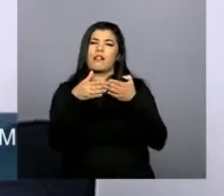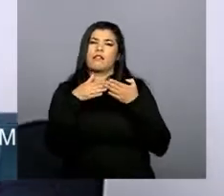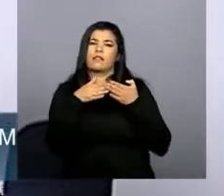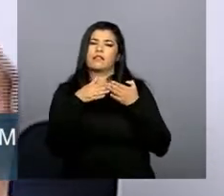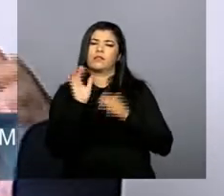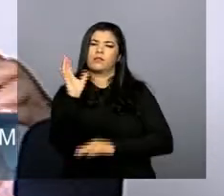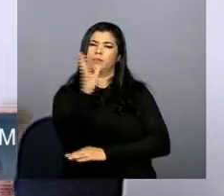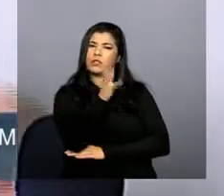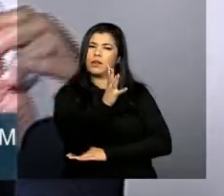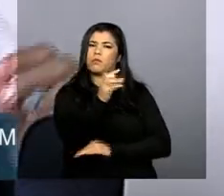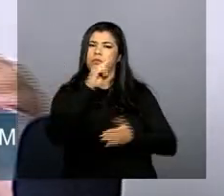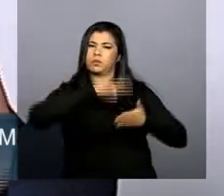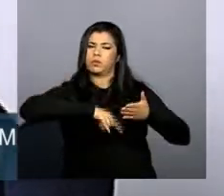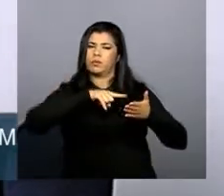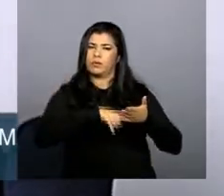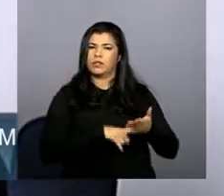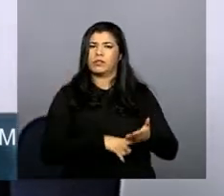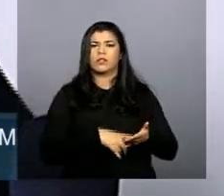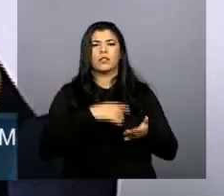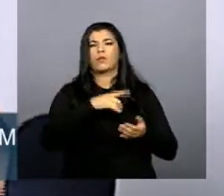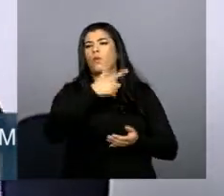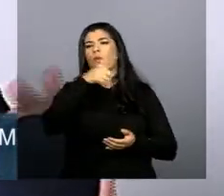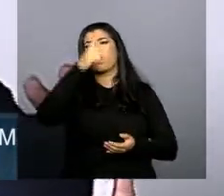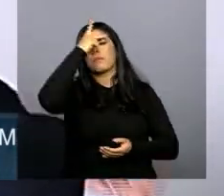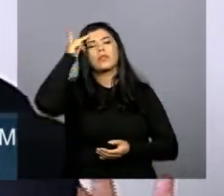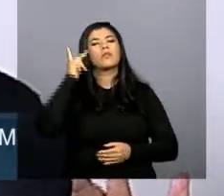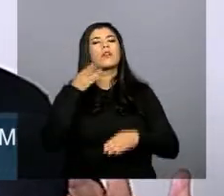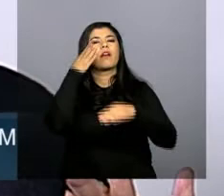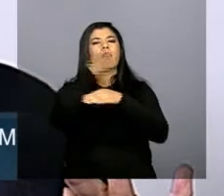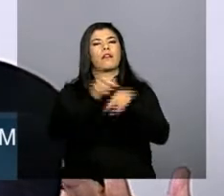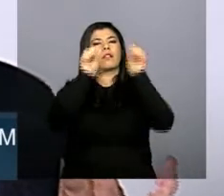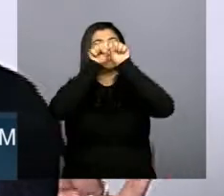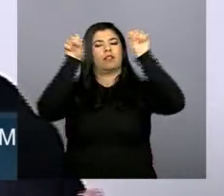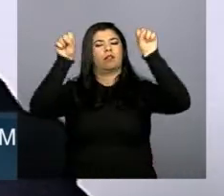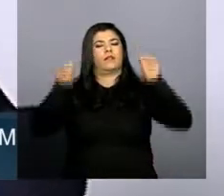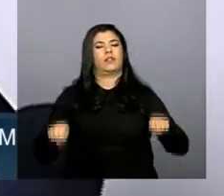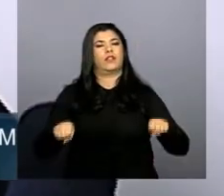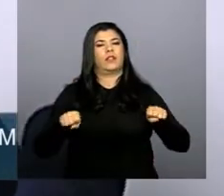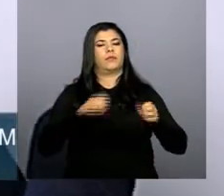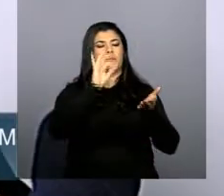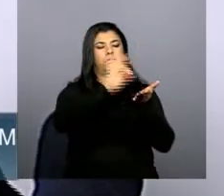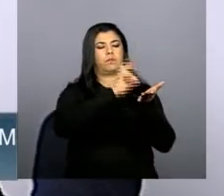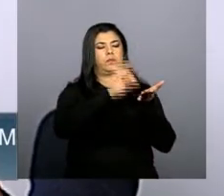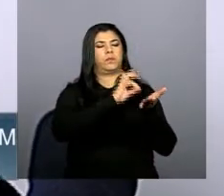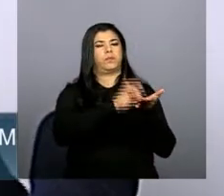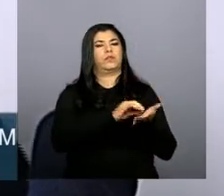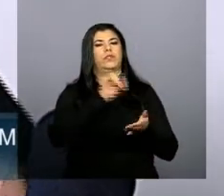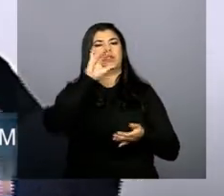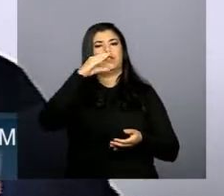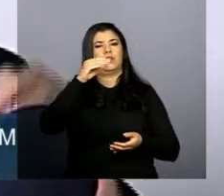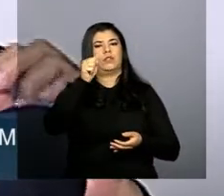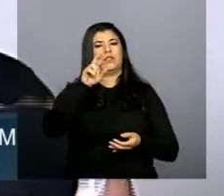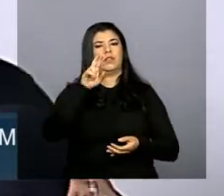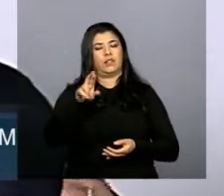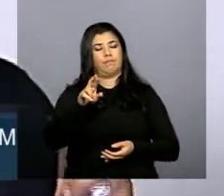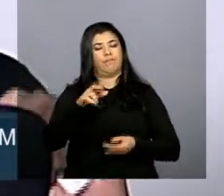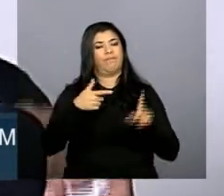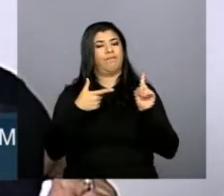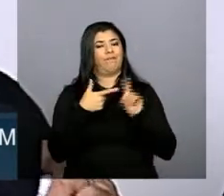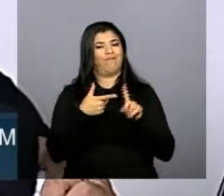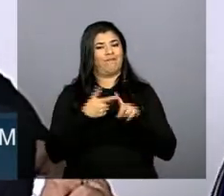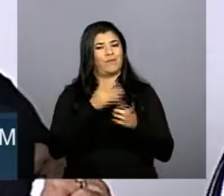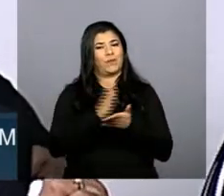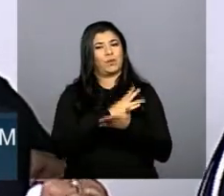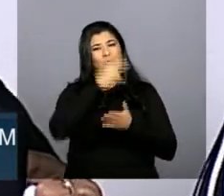primeira coisa fazer CAR é cada dúvida qualquer um pode entrar no sistema e fazer segundo muitos agricultores tem dificuldade de